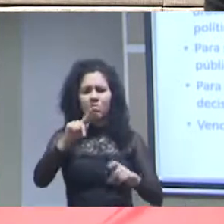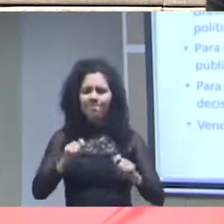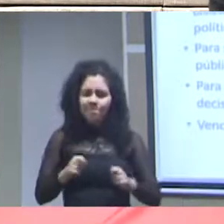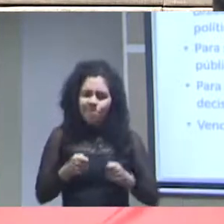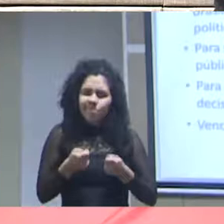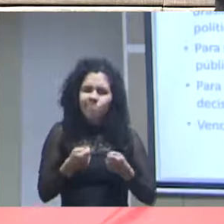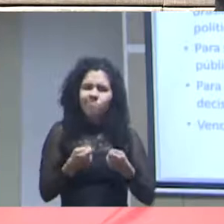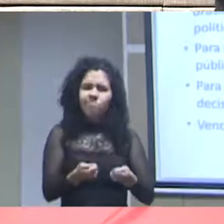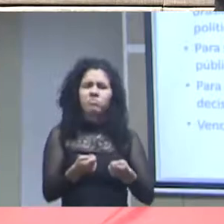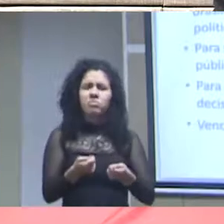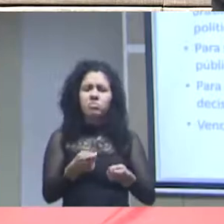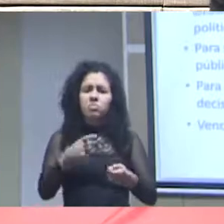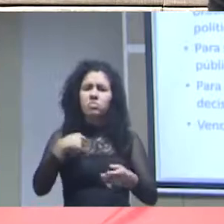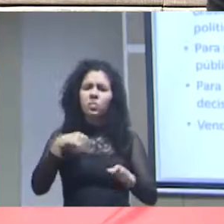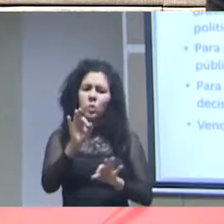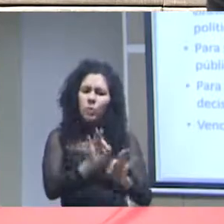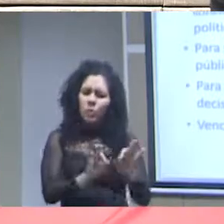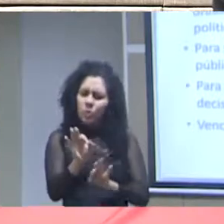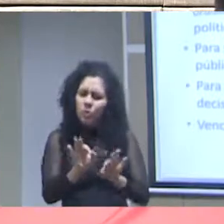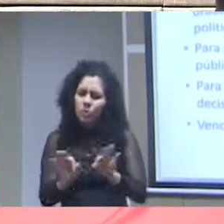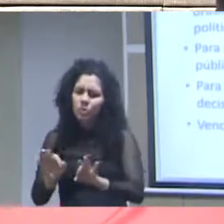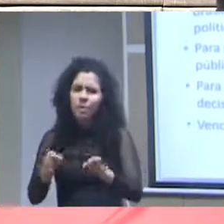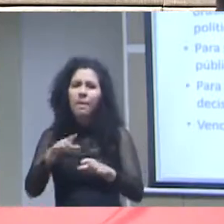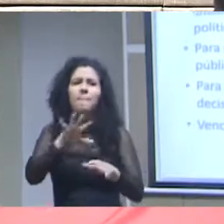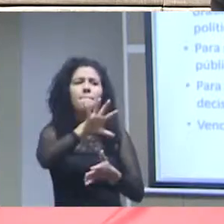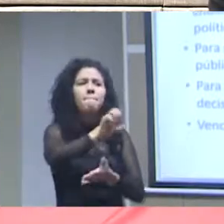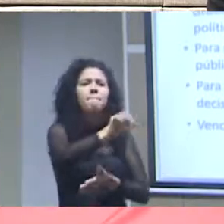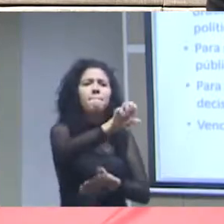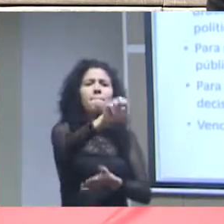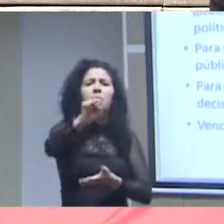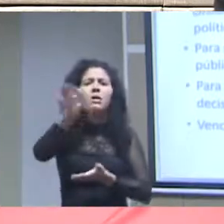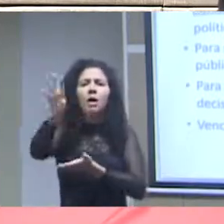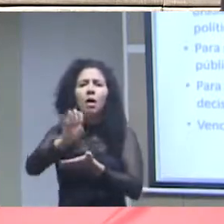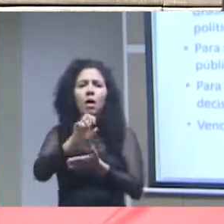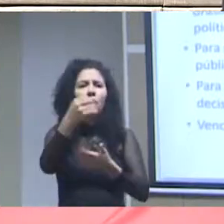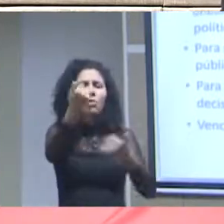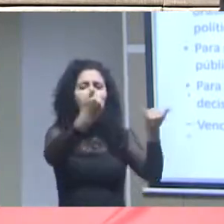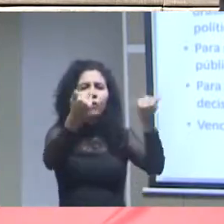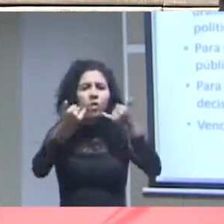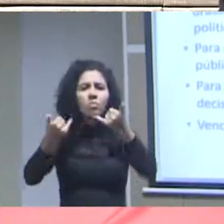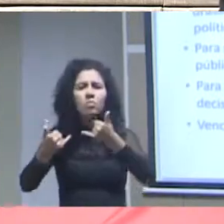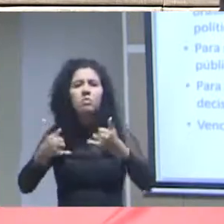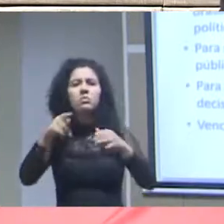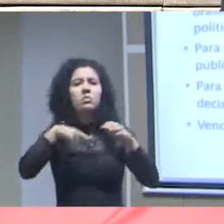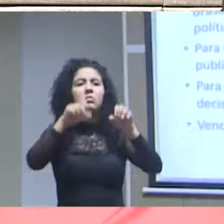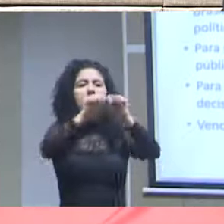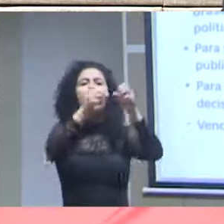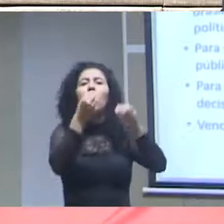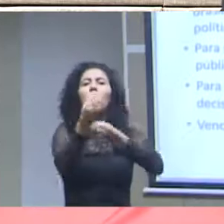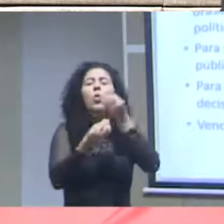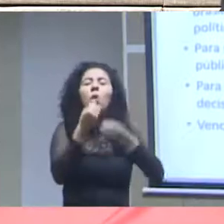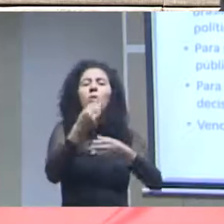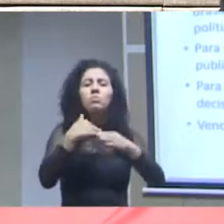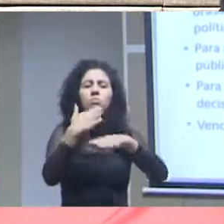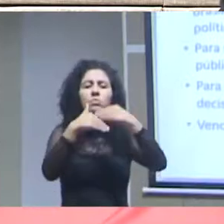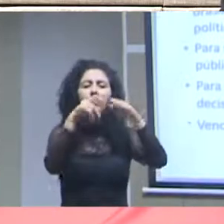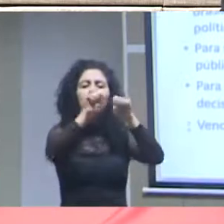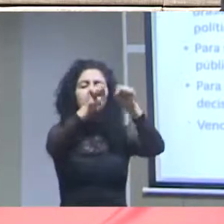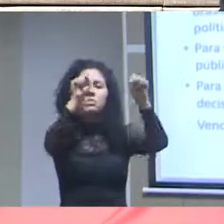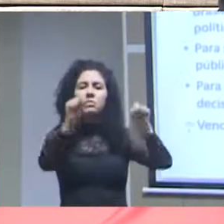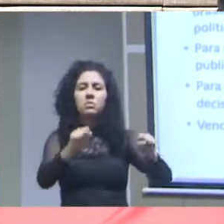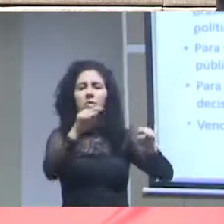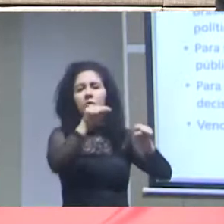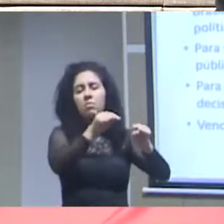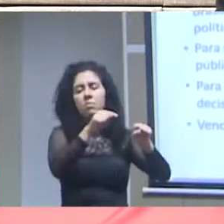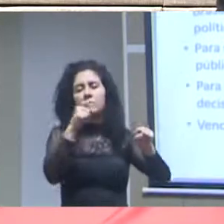compilar informações que hoje estão disponibilizadas ou em sistemas de informação de andamento de processo em